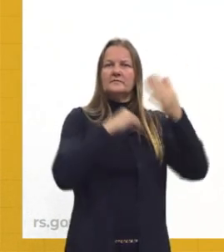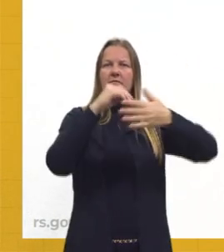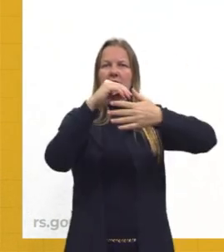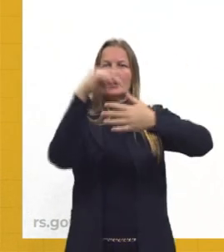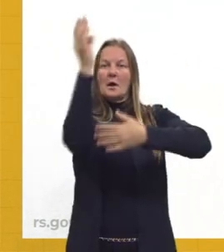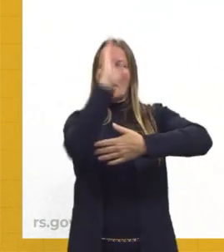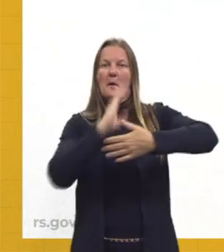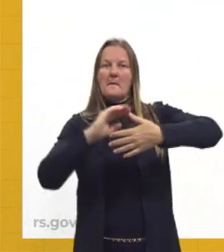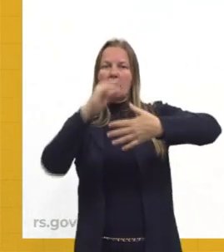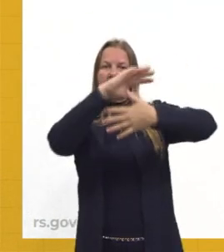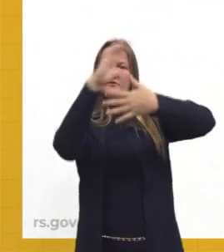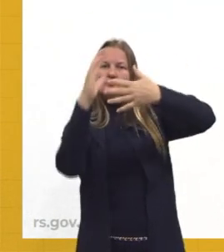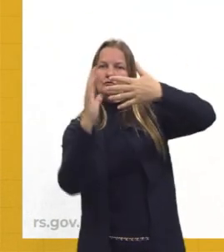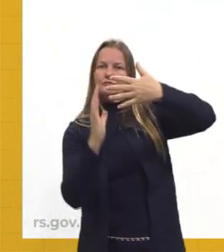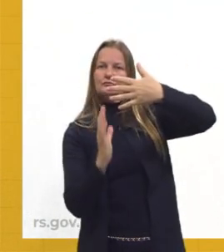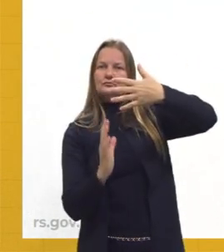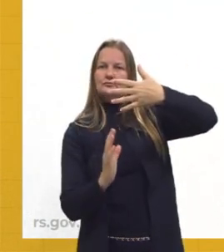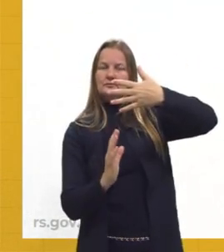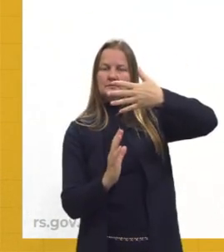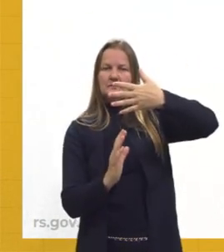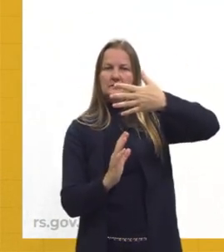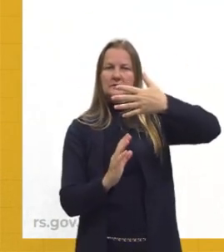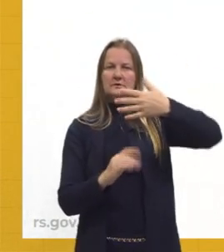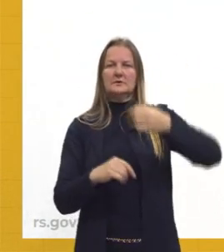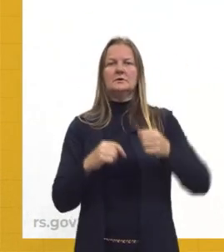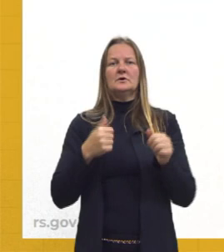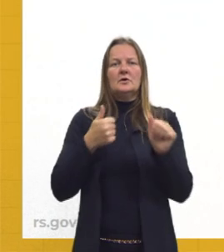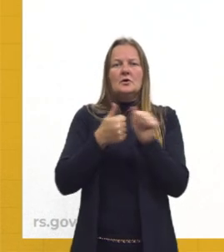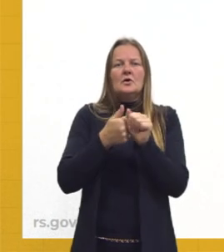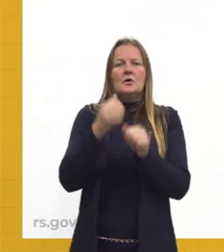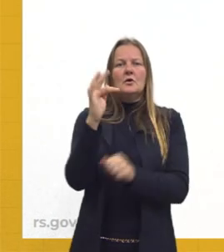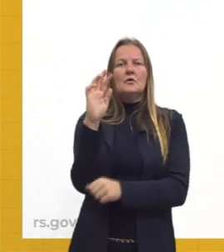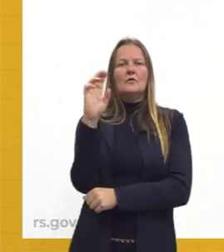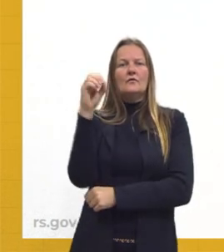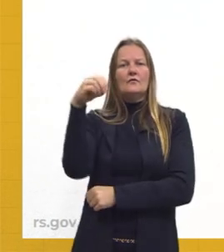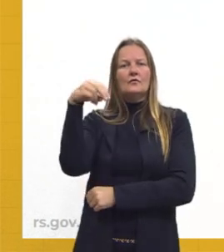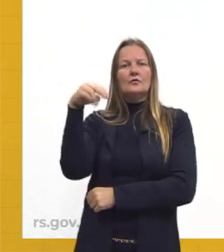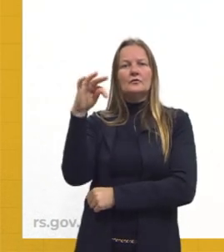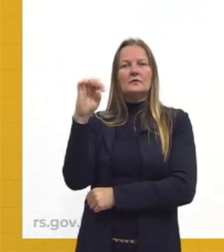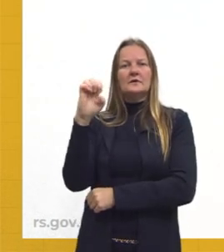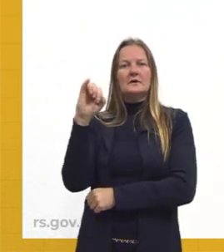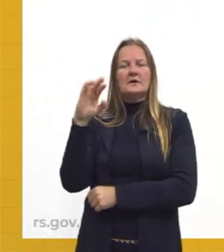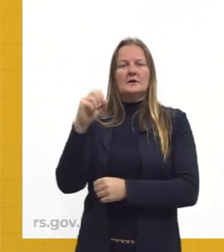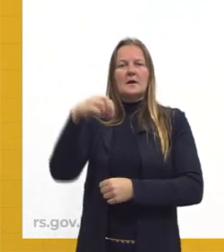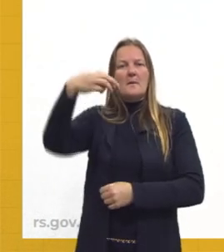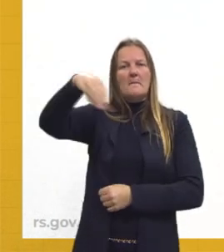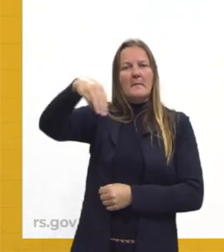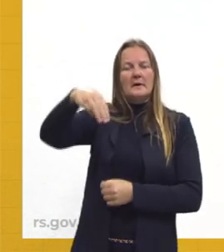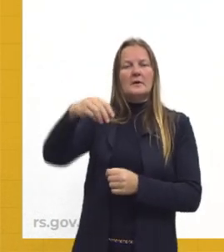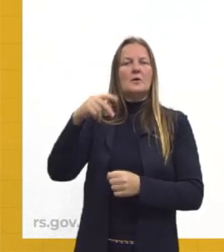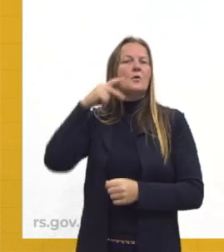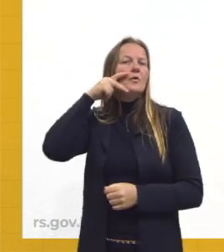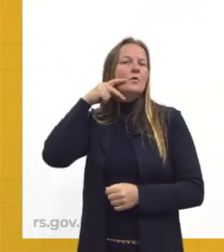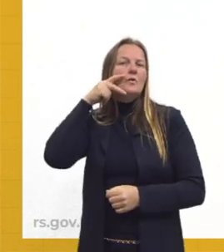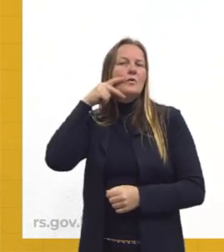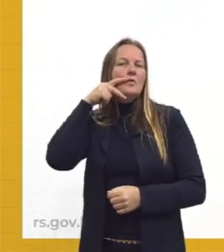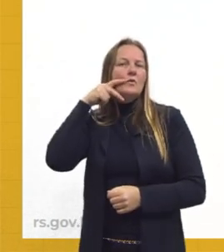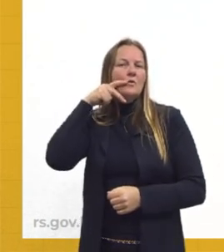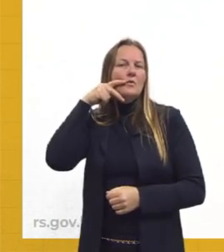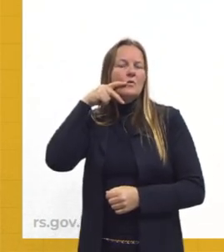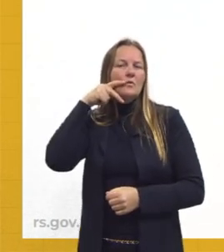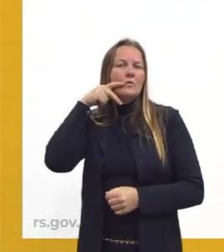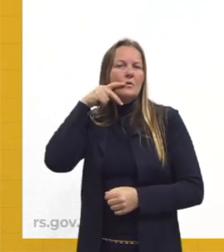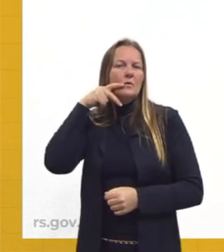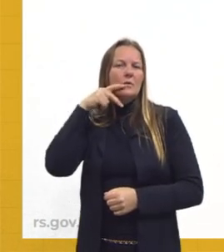a atual fronteira agrícola que nós temos no Brasil, certo? Mapitoba. Maranhão, Piauí, Tocantins e Bahia. Eu trouxe aqui um